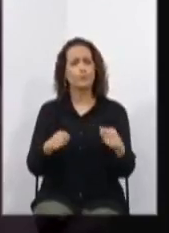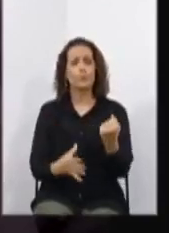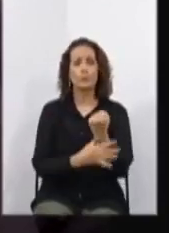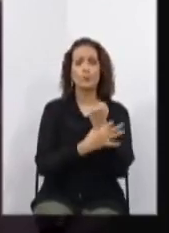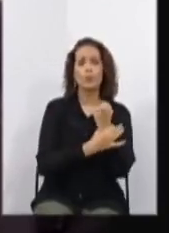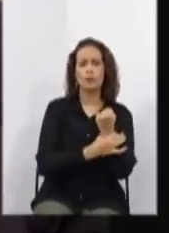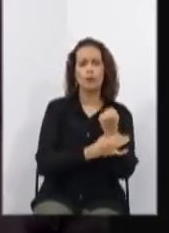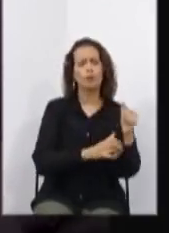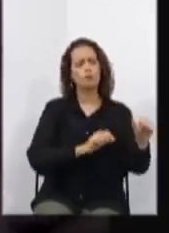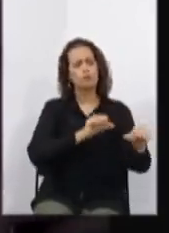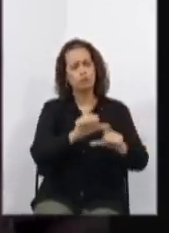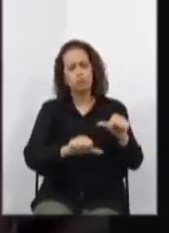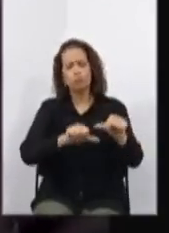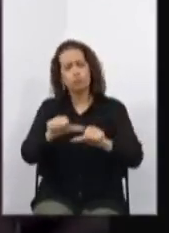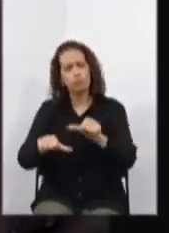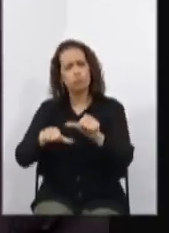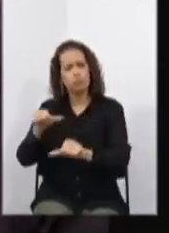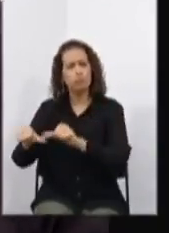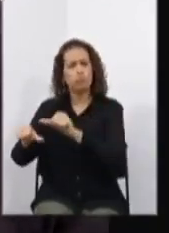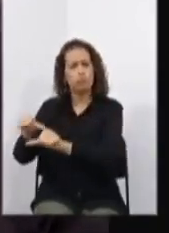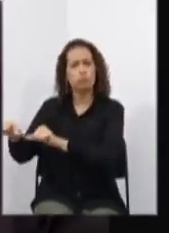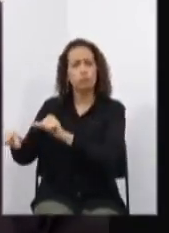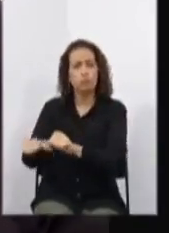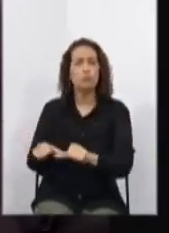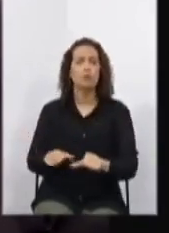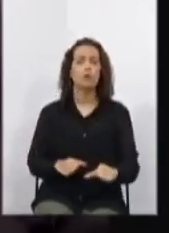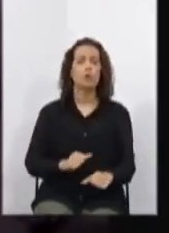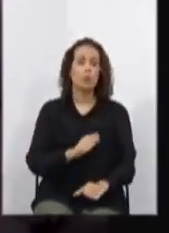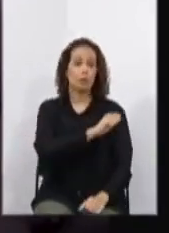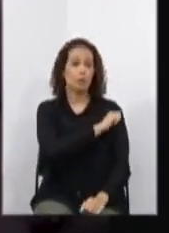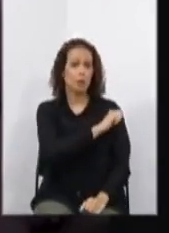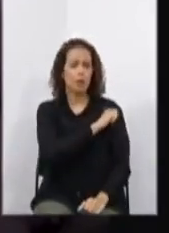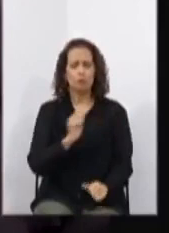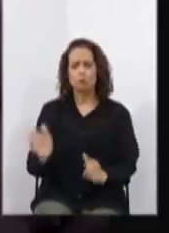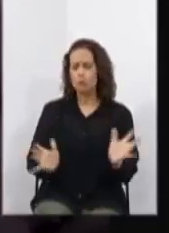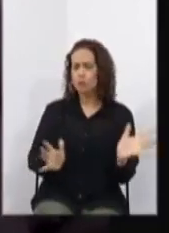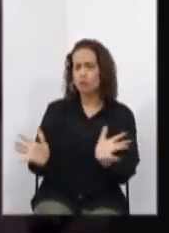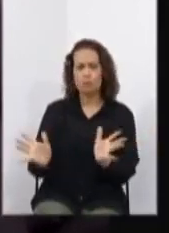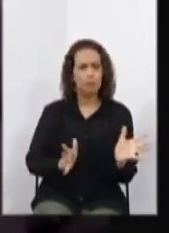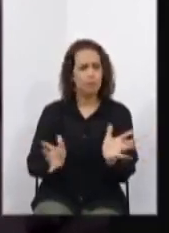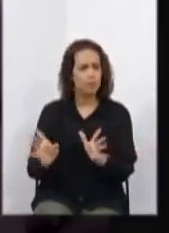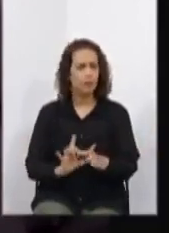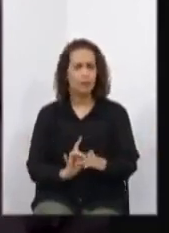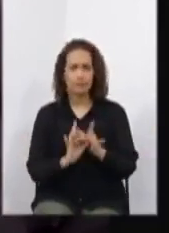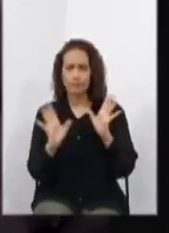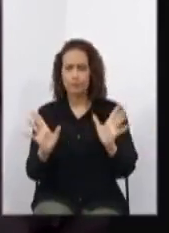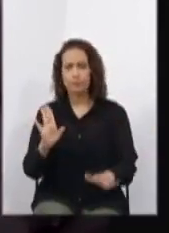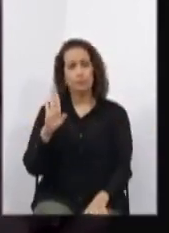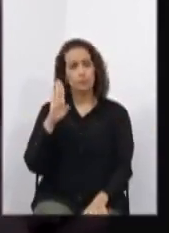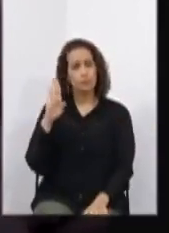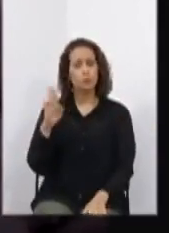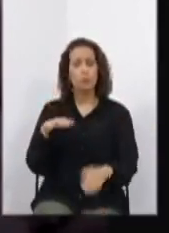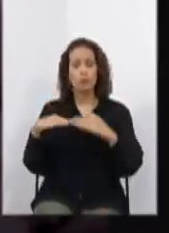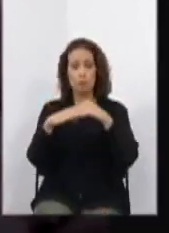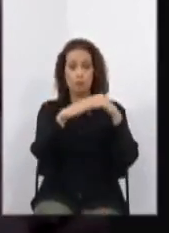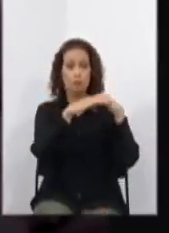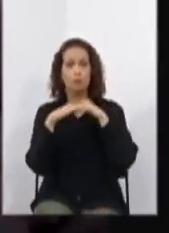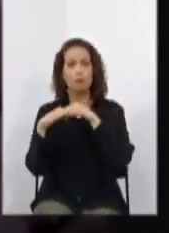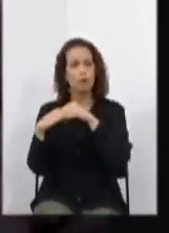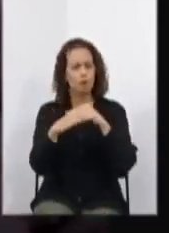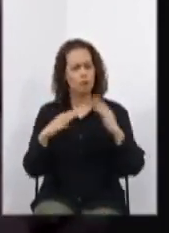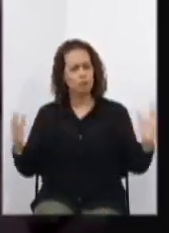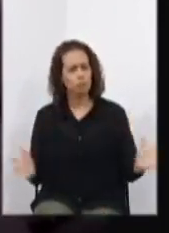e ajustes para o acesso dos alunos ao currículo em condições de igualdade, promovendo a